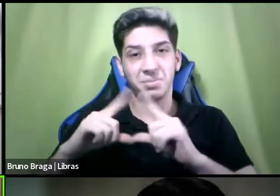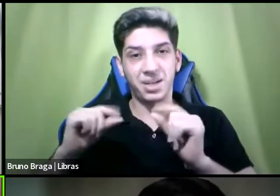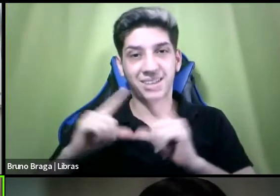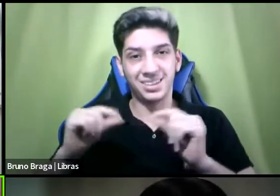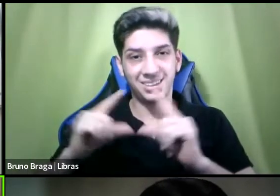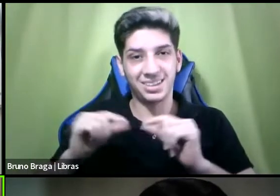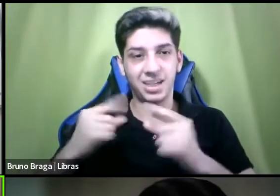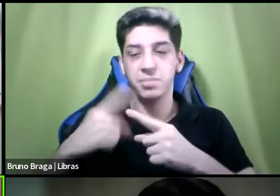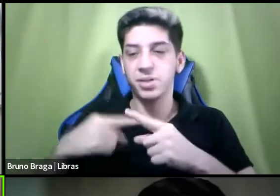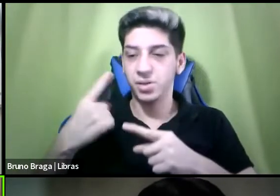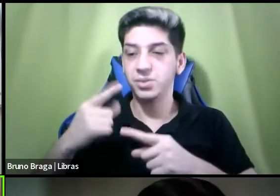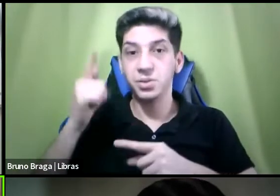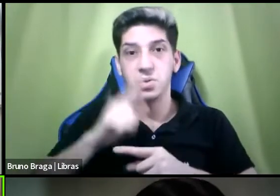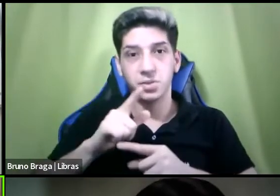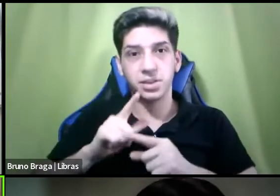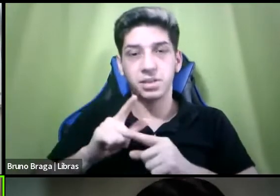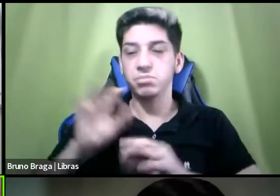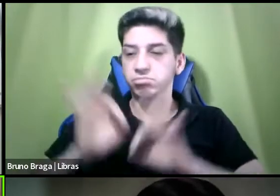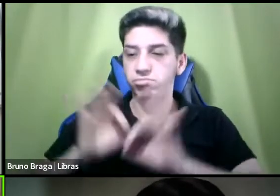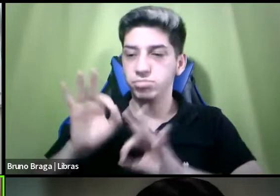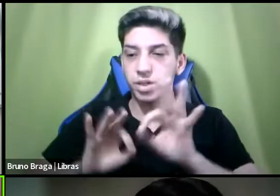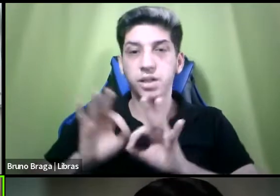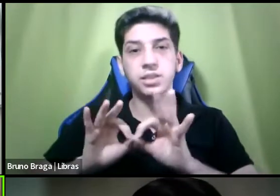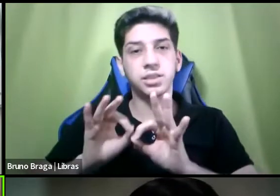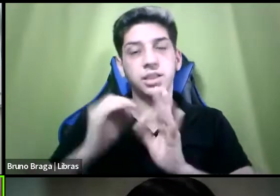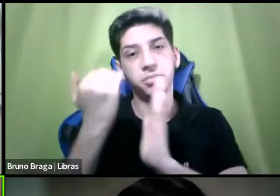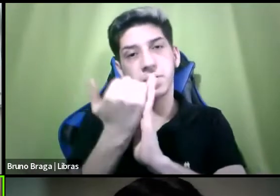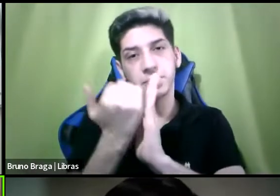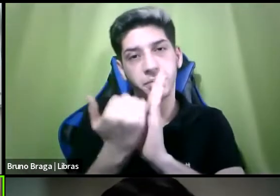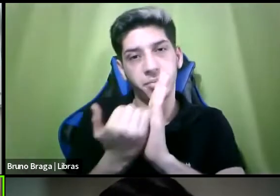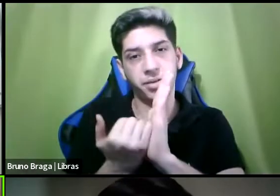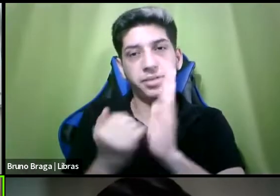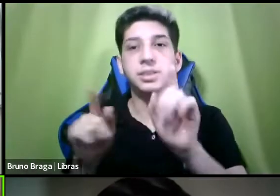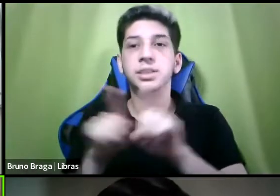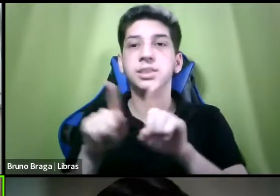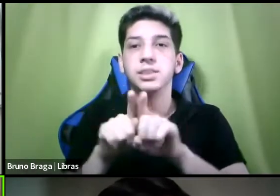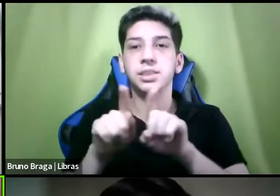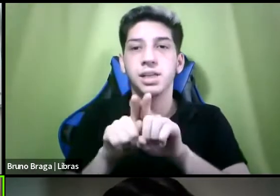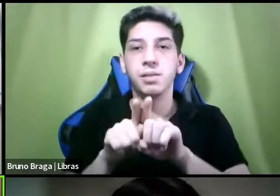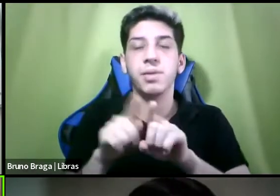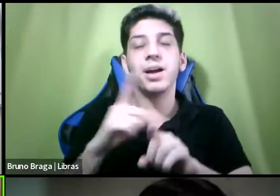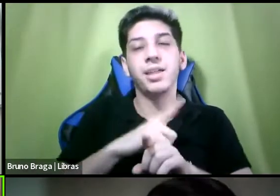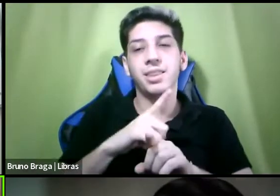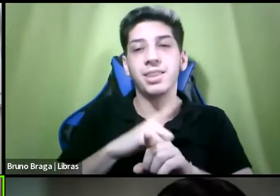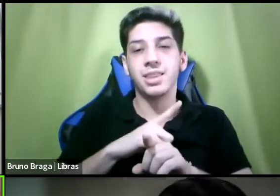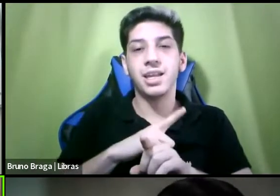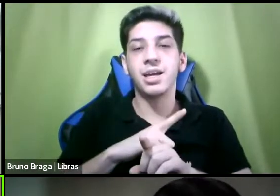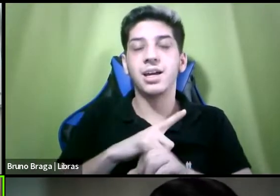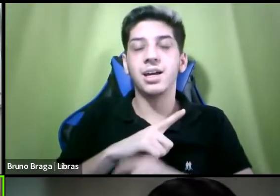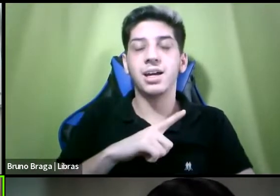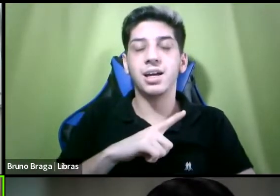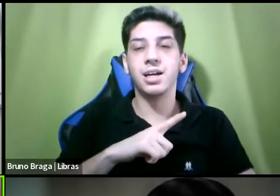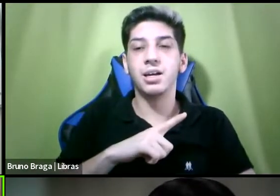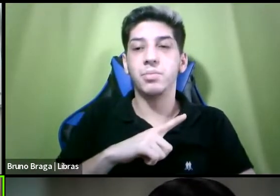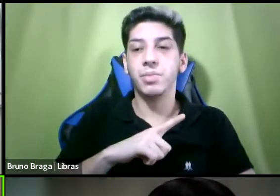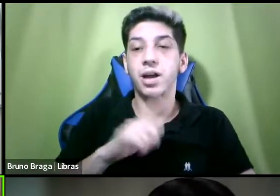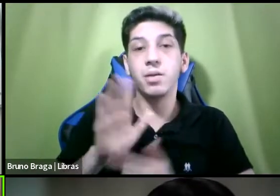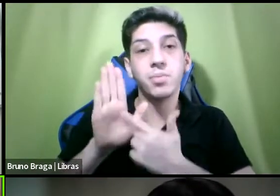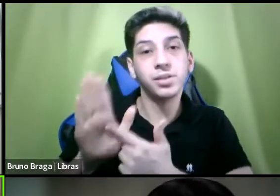e sem dúvida né provocar se provocarem todos os órgãos